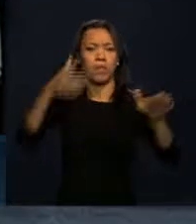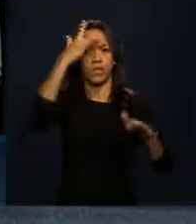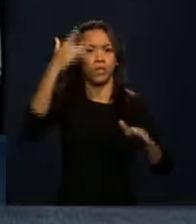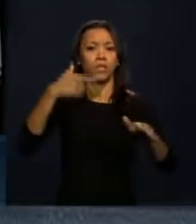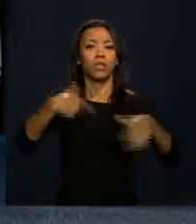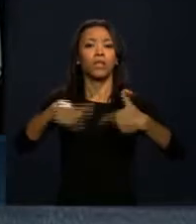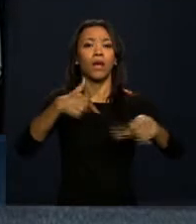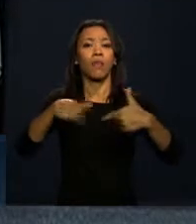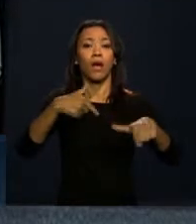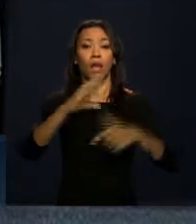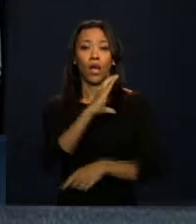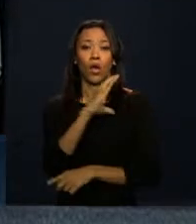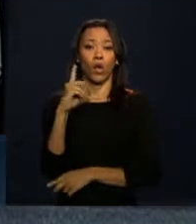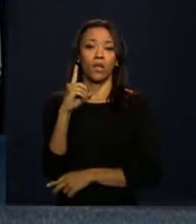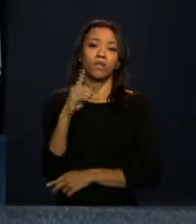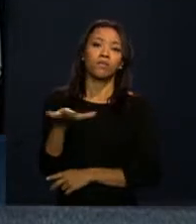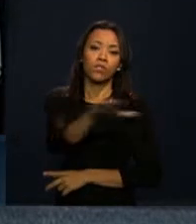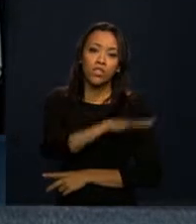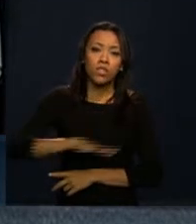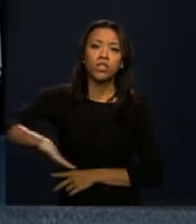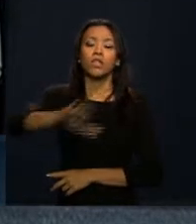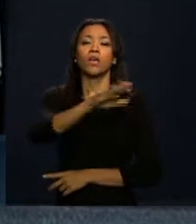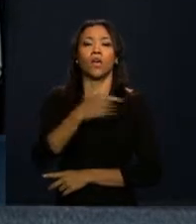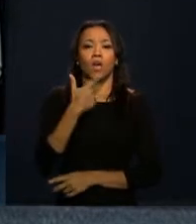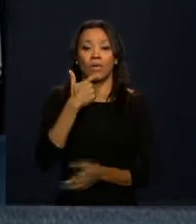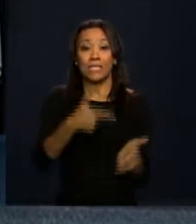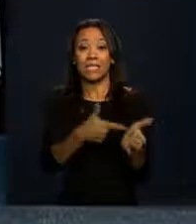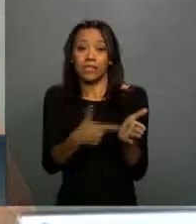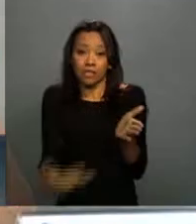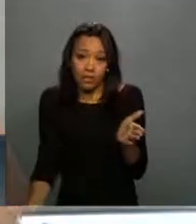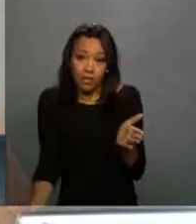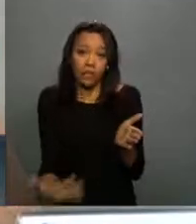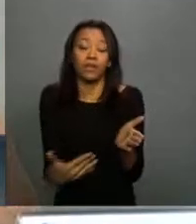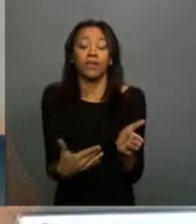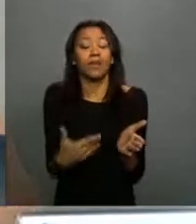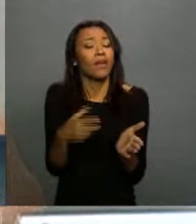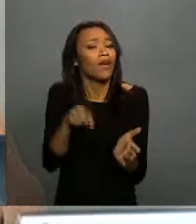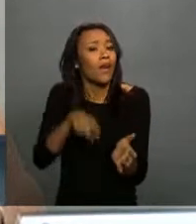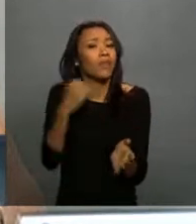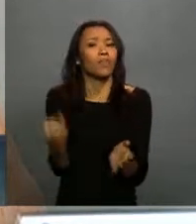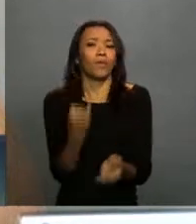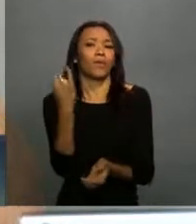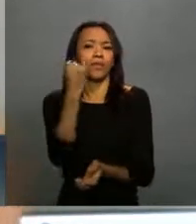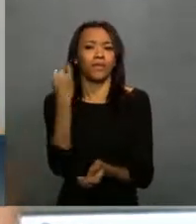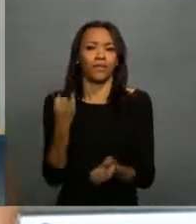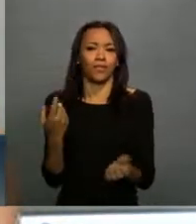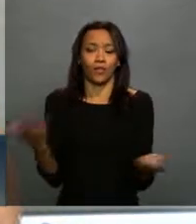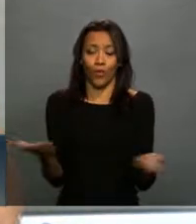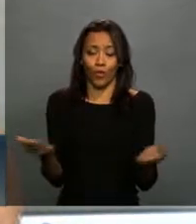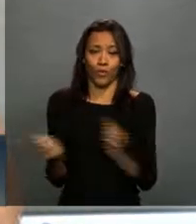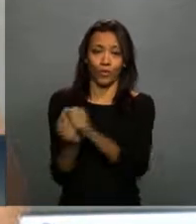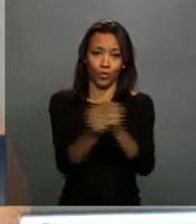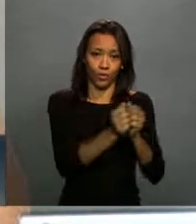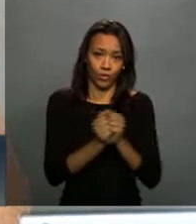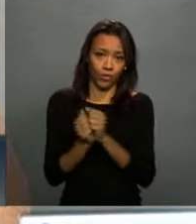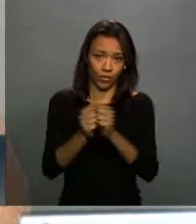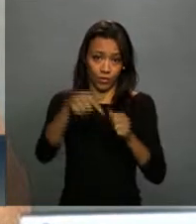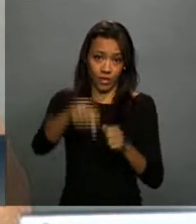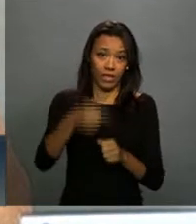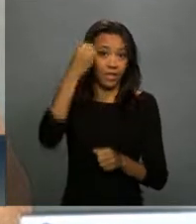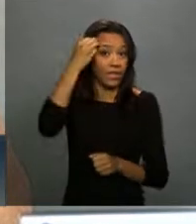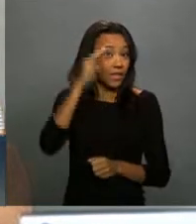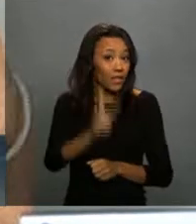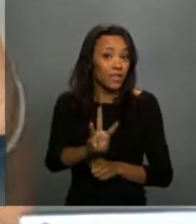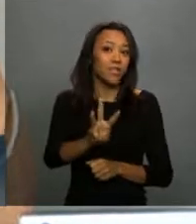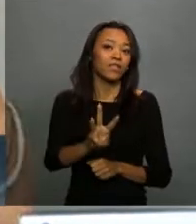Coordenação Geral de Sangue e Hemoderivados. Queria dizer que, para a gente, é muito importante poder estar aqui hoje, durante esses dois dias, que são